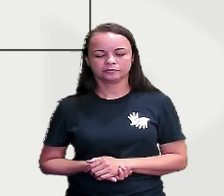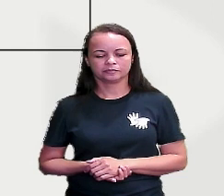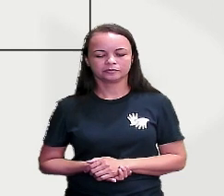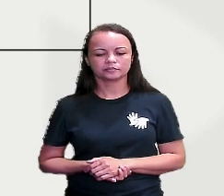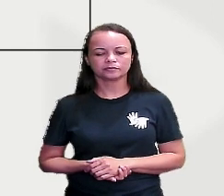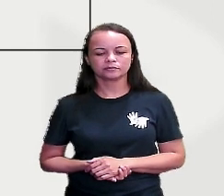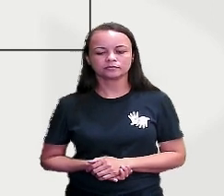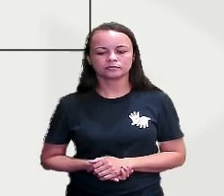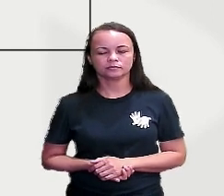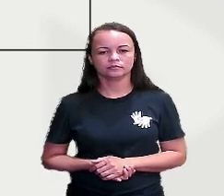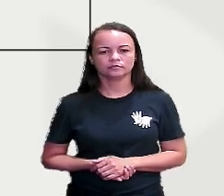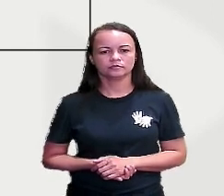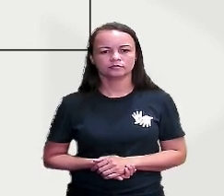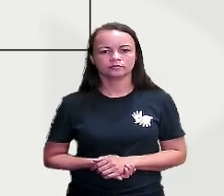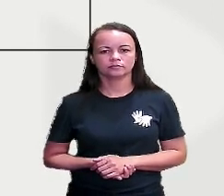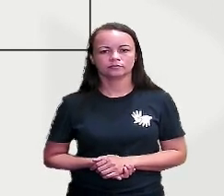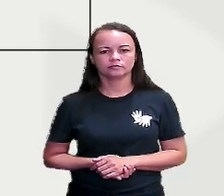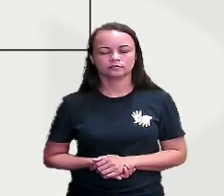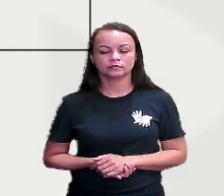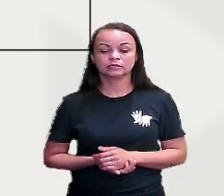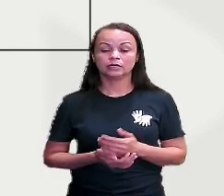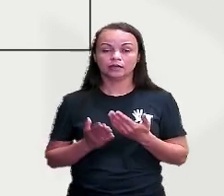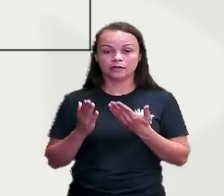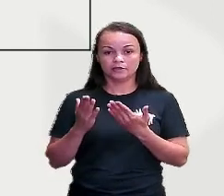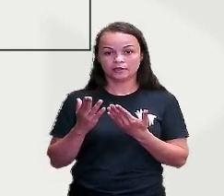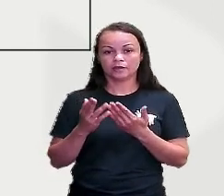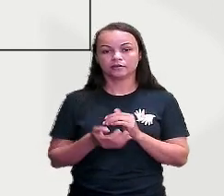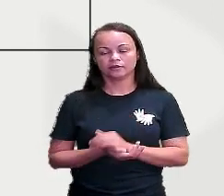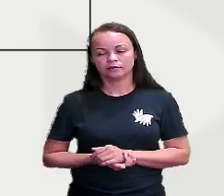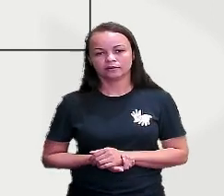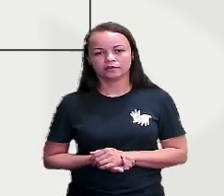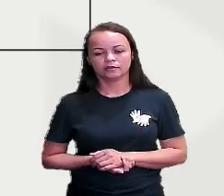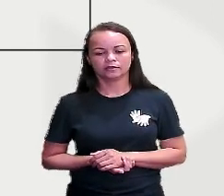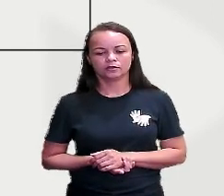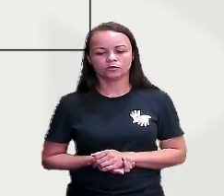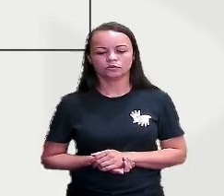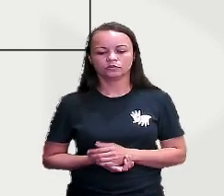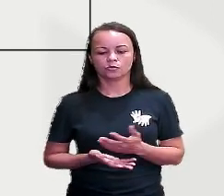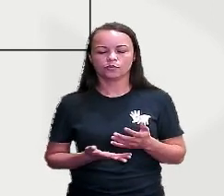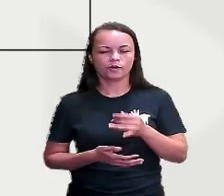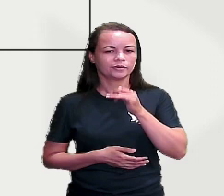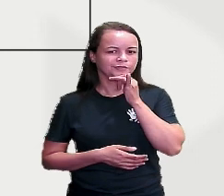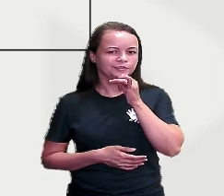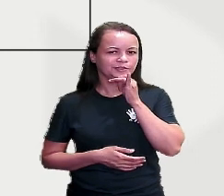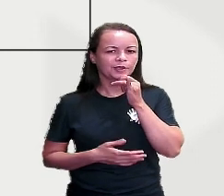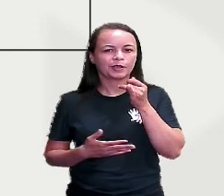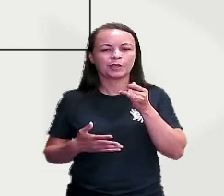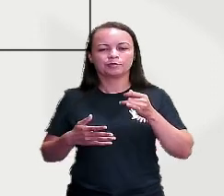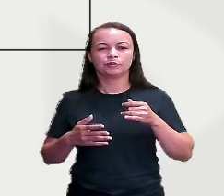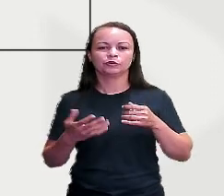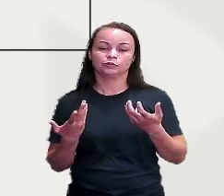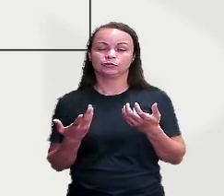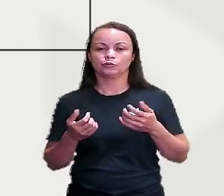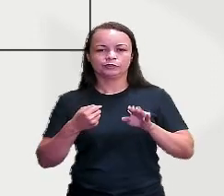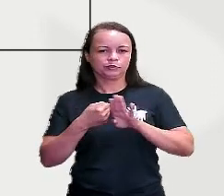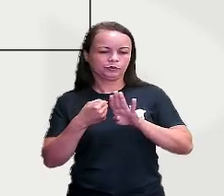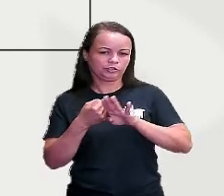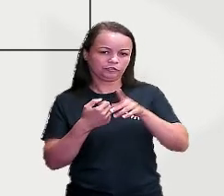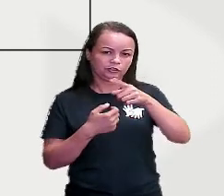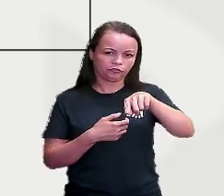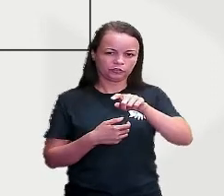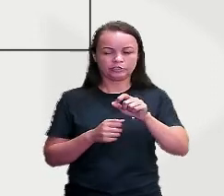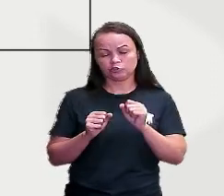Tá bom? E aqui eu trouxe um exemplo dos substantivos que vocês podem